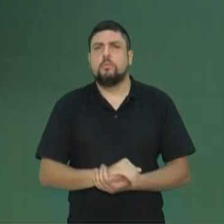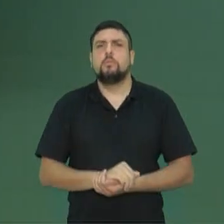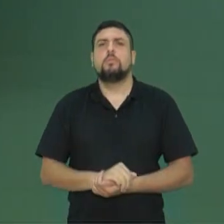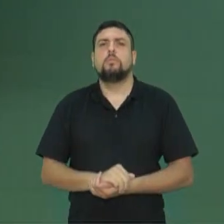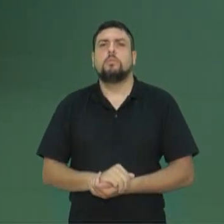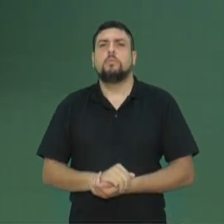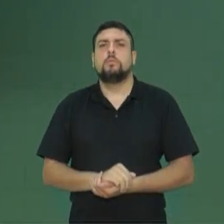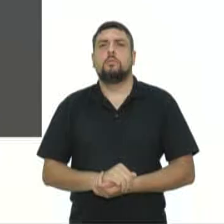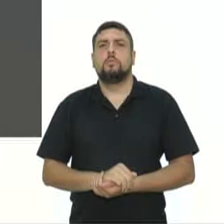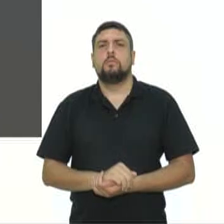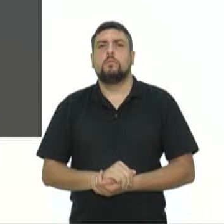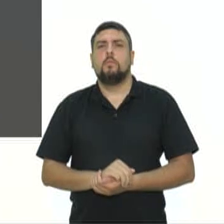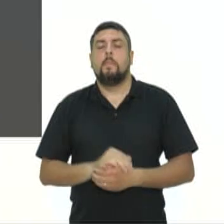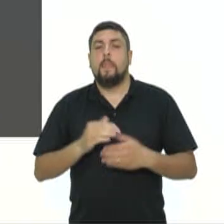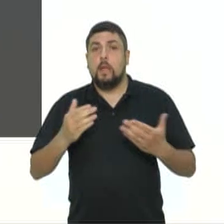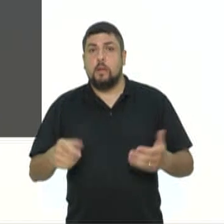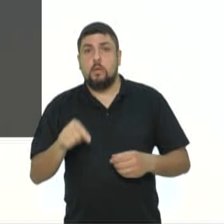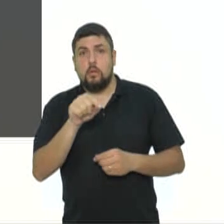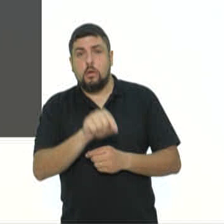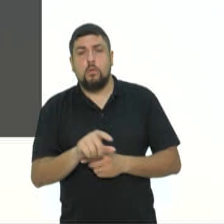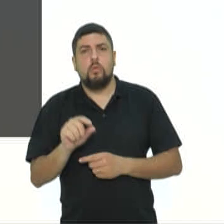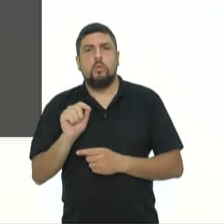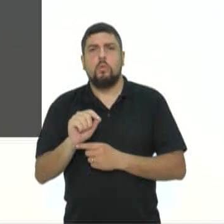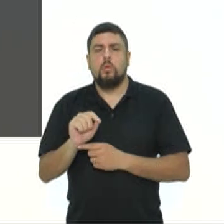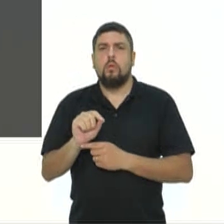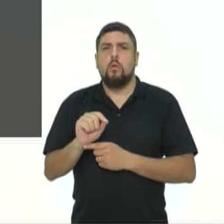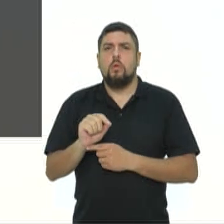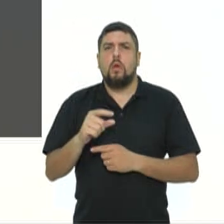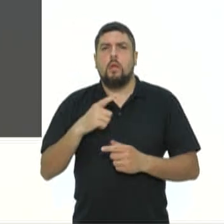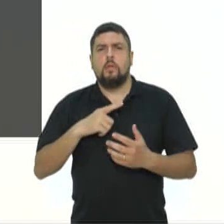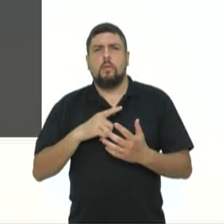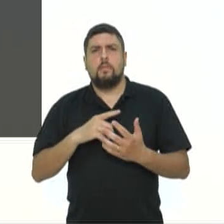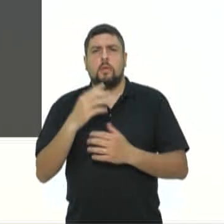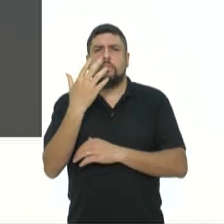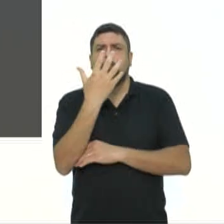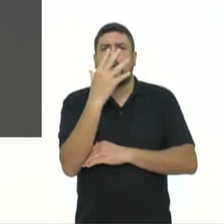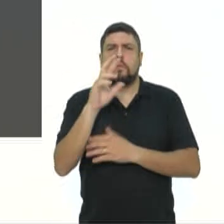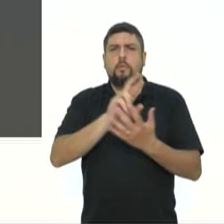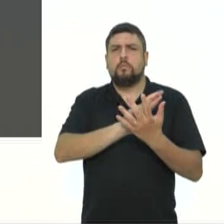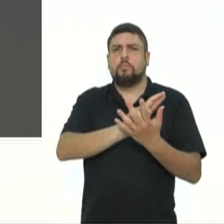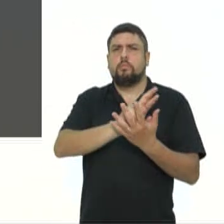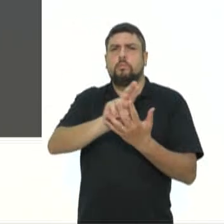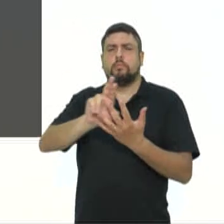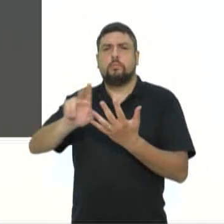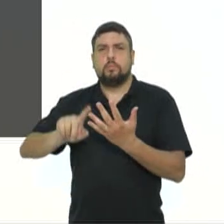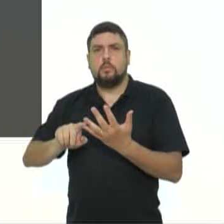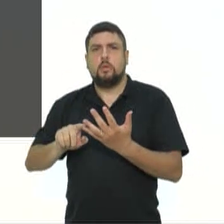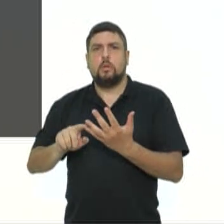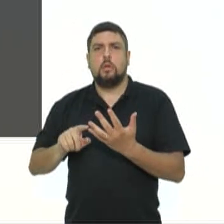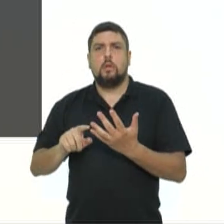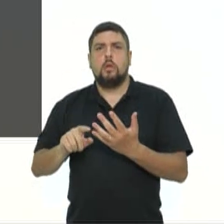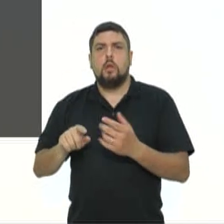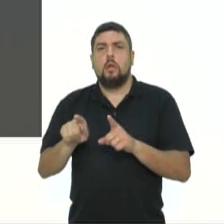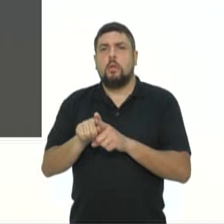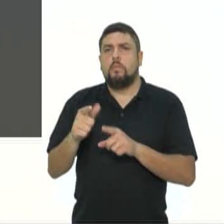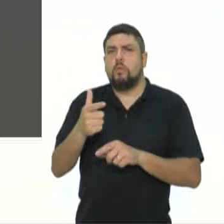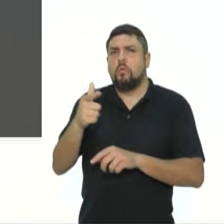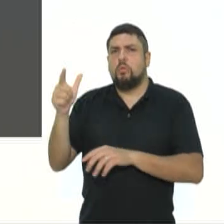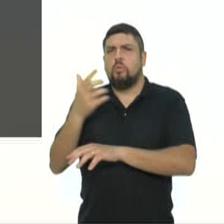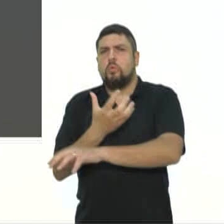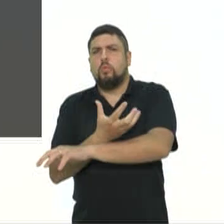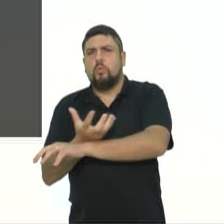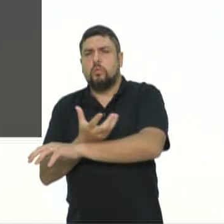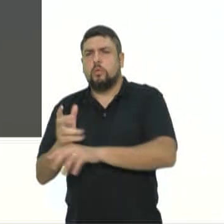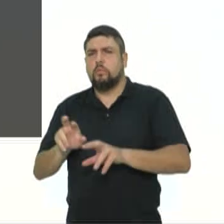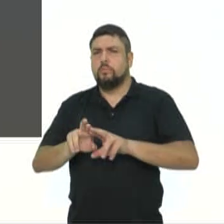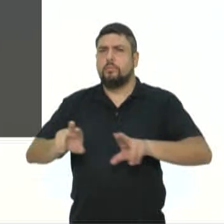Associadas a elas, ocorriam espécies não menos importantes, como canelas, perobas, angicos, imbuias e centenas de outros exemplares de árvores.